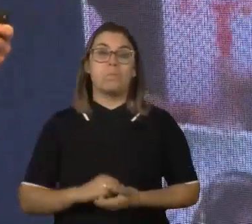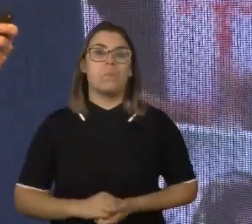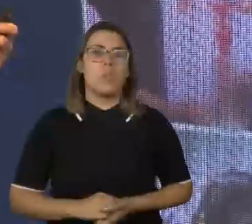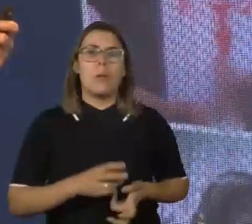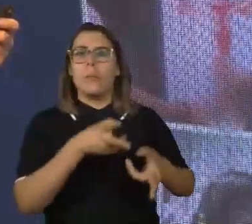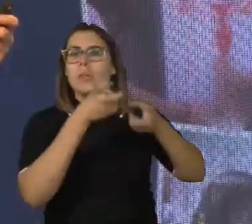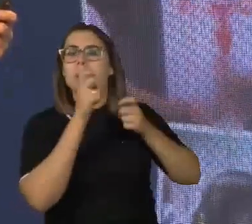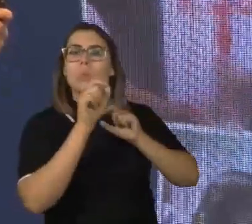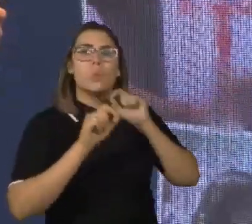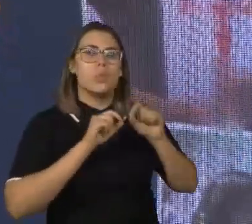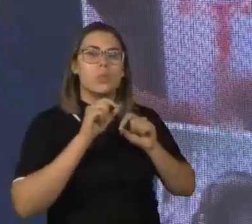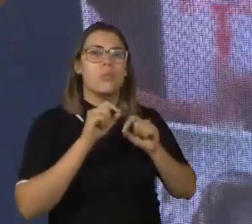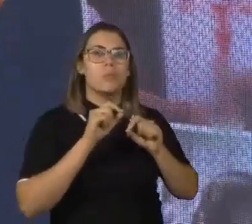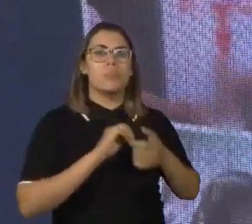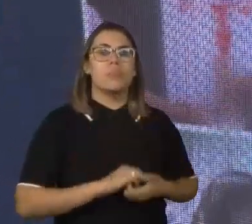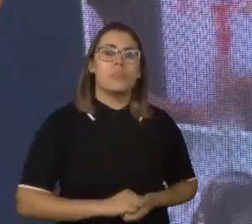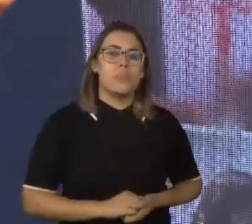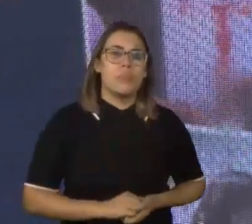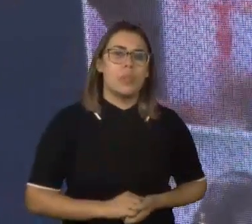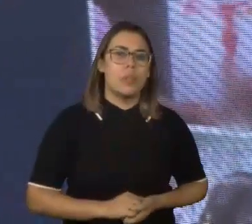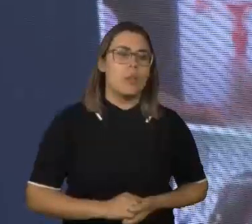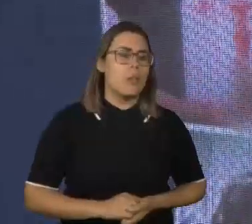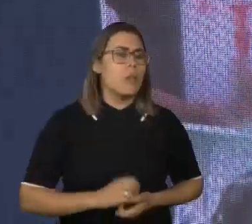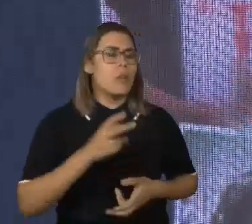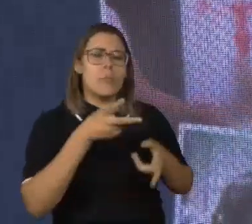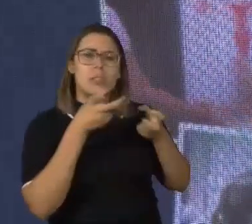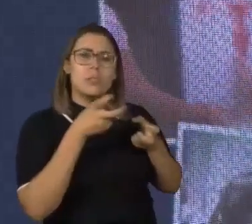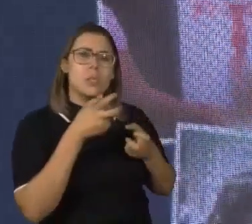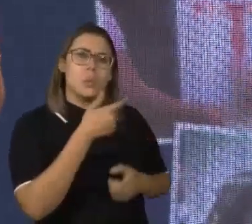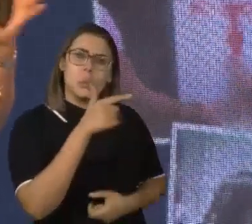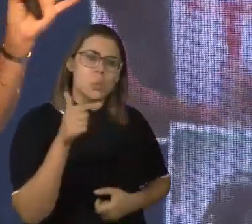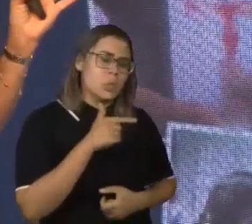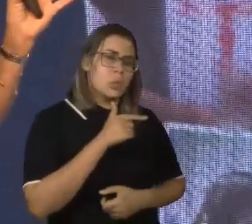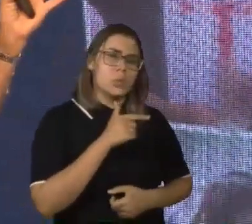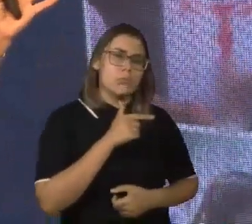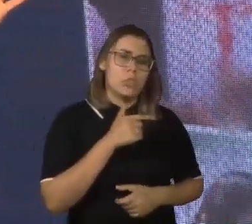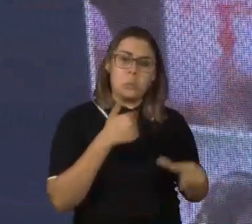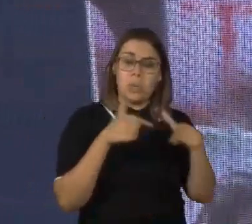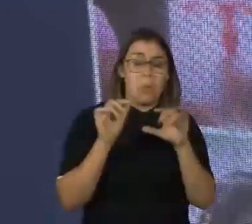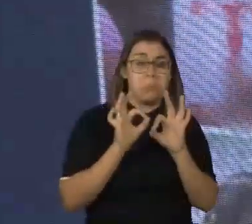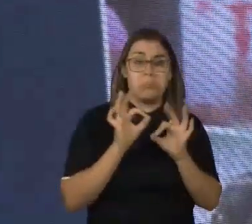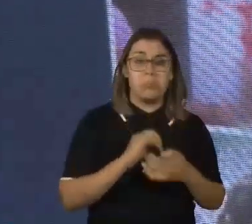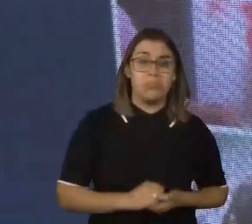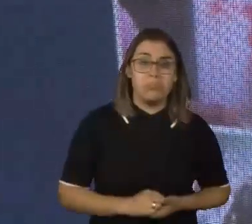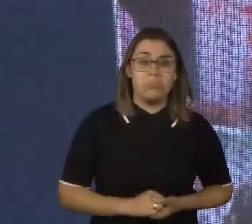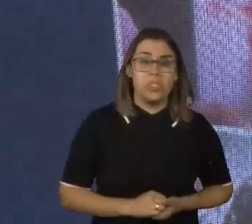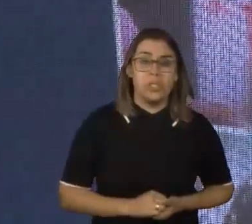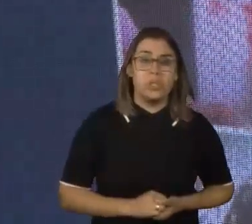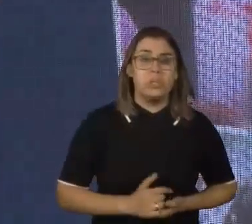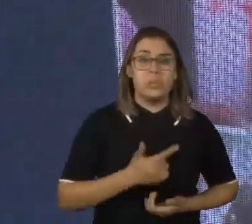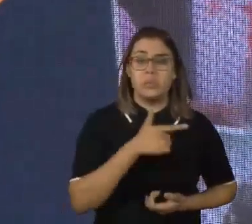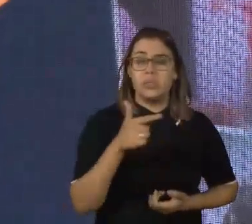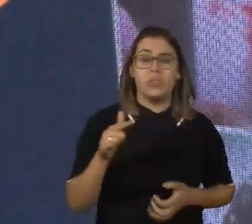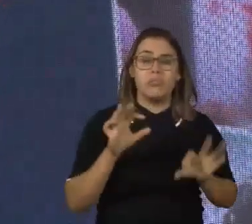E eles deduziram, elas deduziram, constataram que não havia nenhum trabalho, não se fazia nenhum